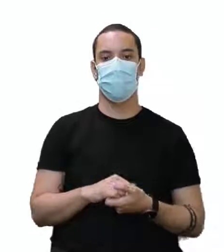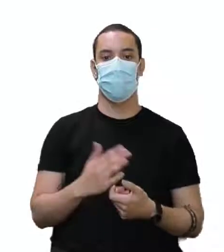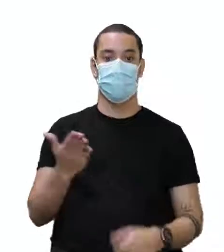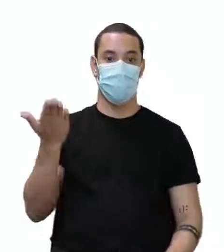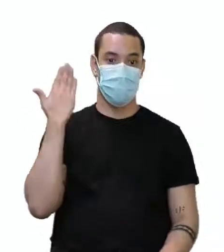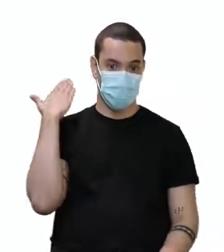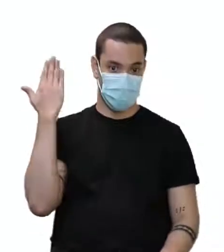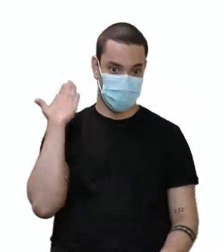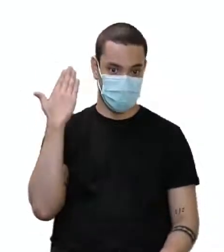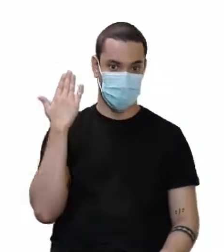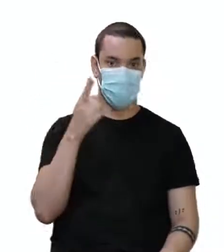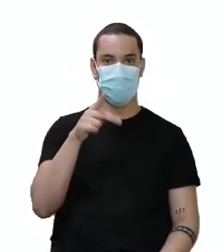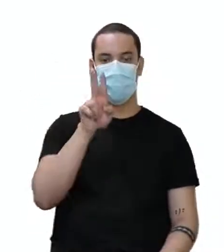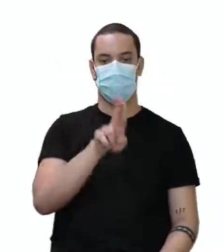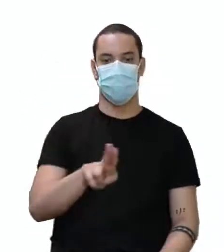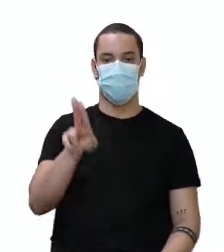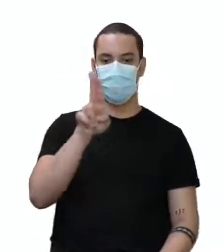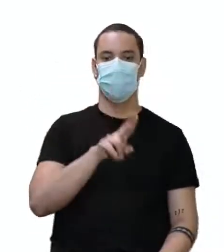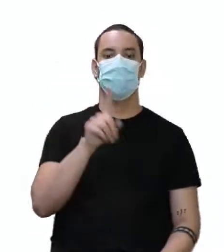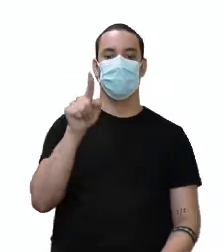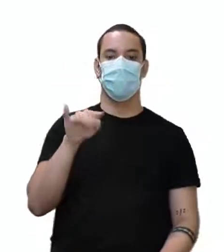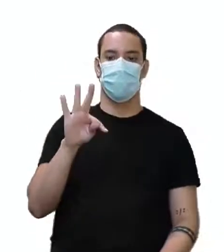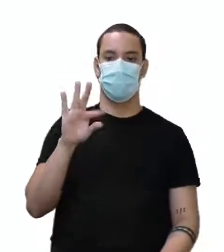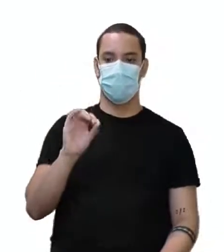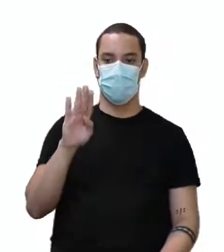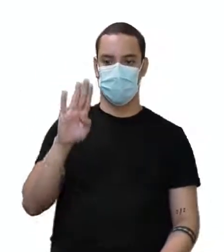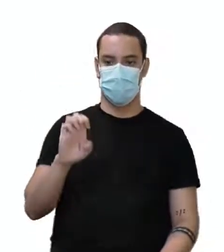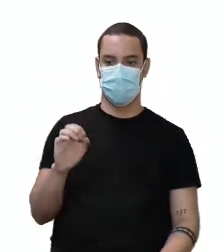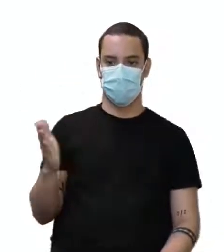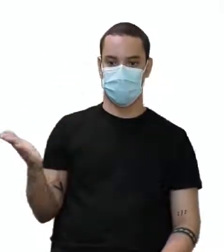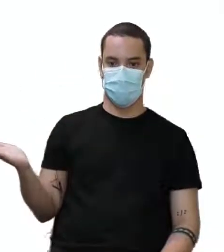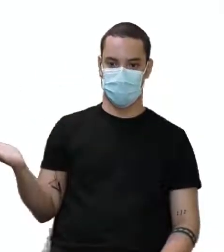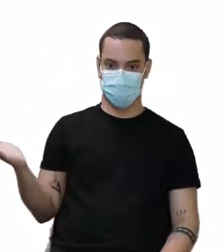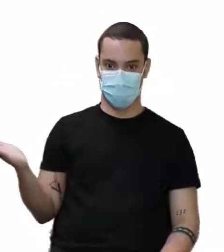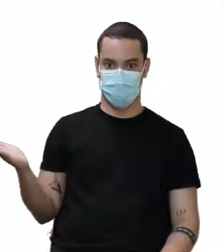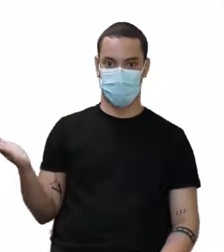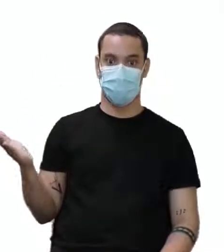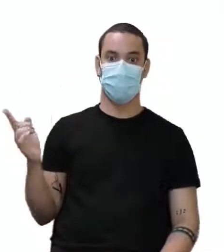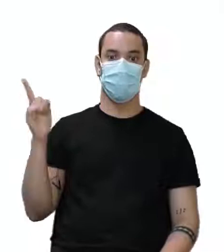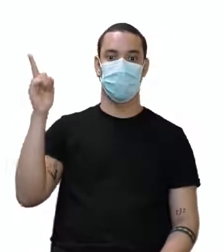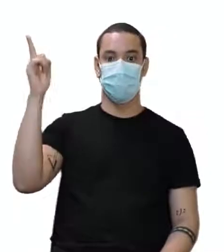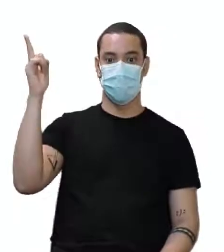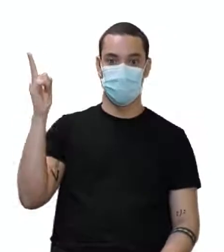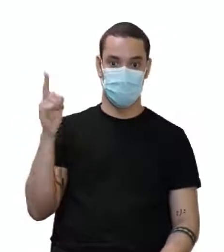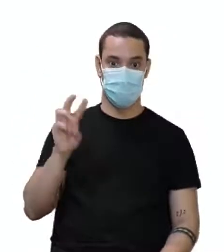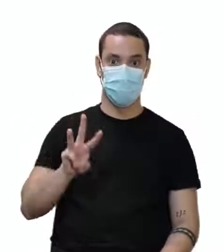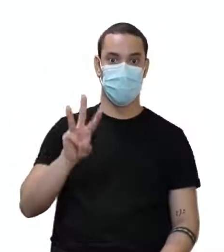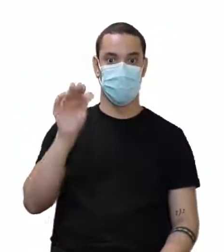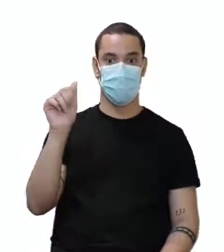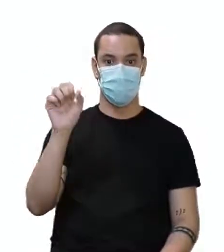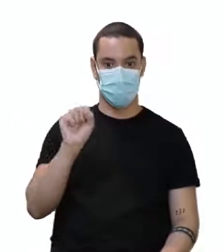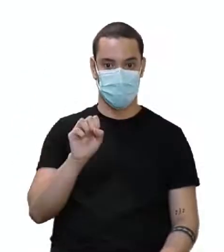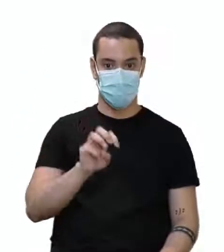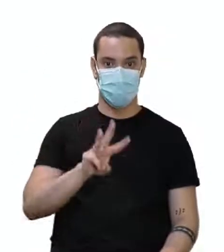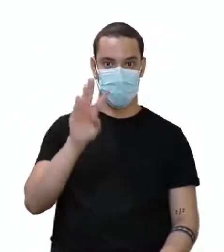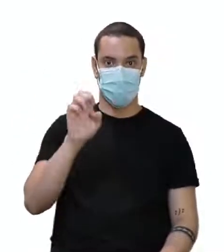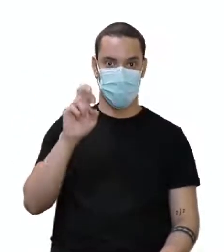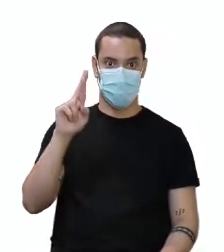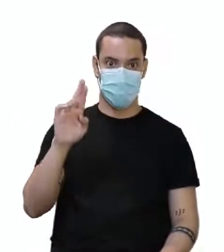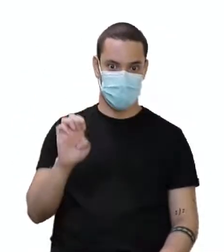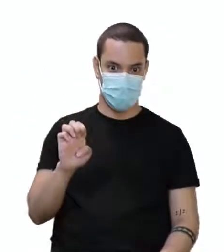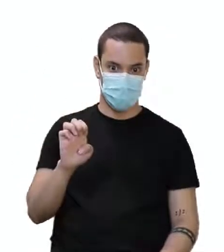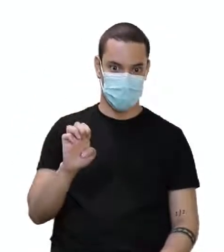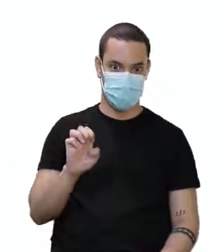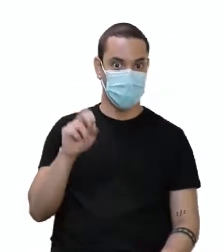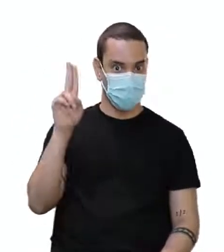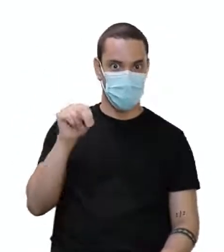Passado, e o passado que você vai usar é o to be. Olha ele aí de novo. Então, são esses dois aqui. Eita, teacher, nunca ouviu falar desses dois. Já pensou?